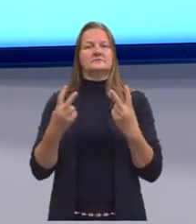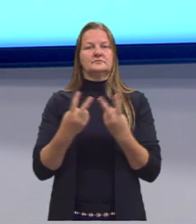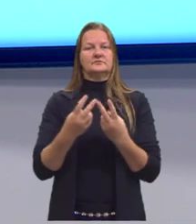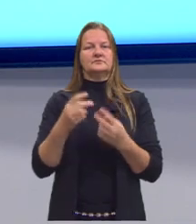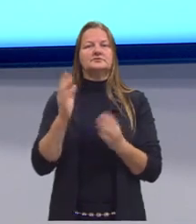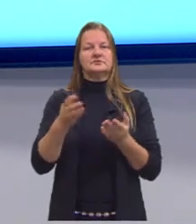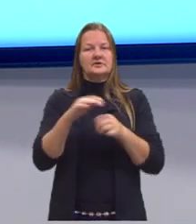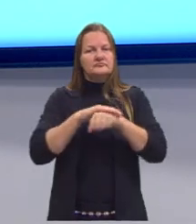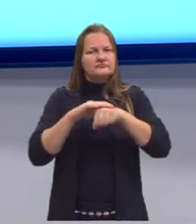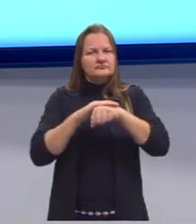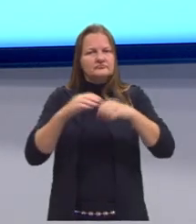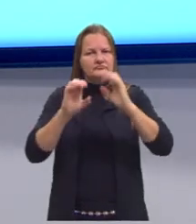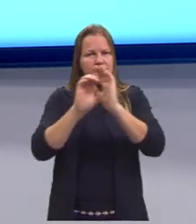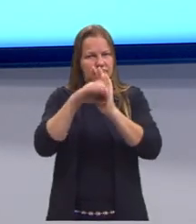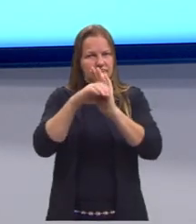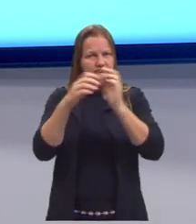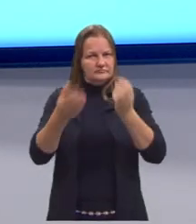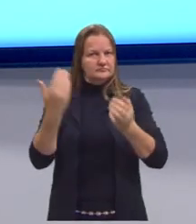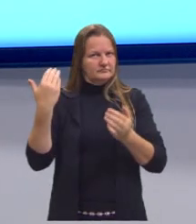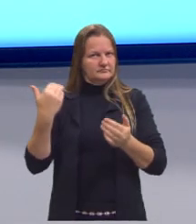já vinha falando desses conceitos.